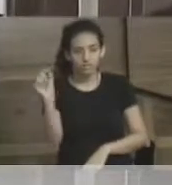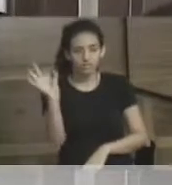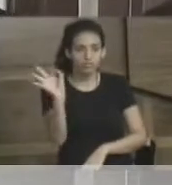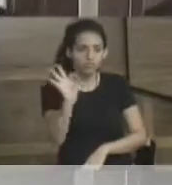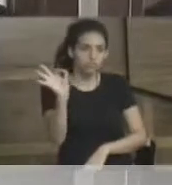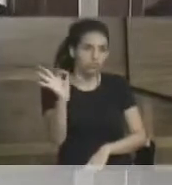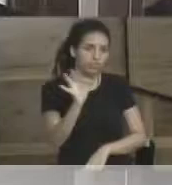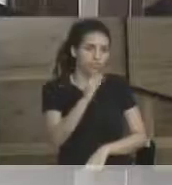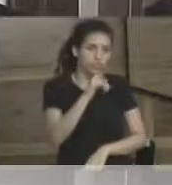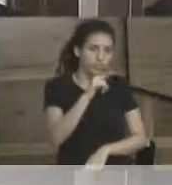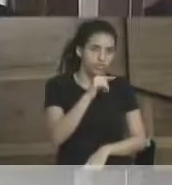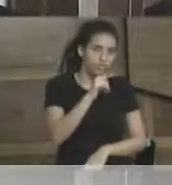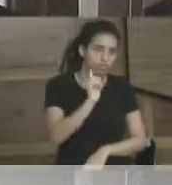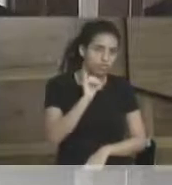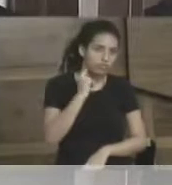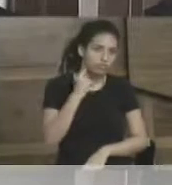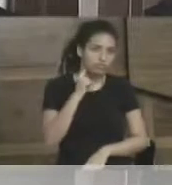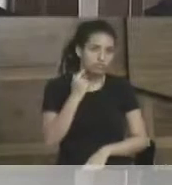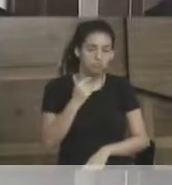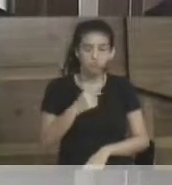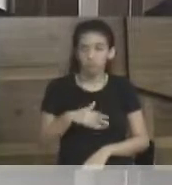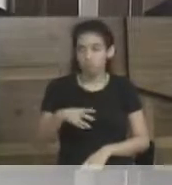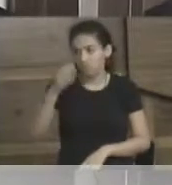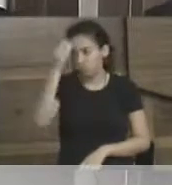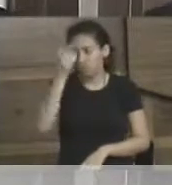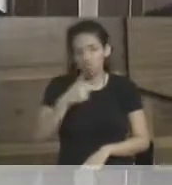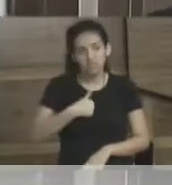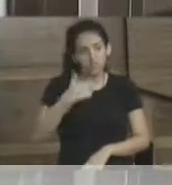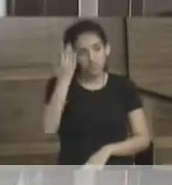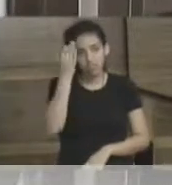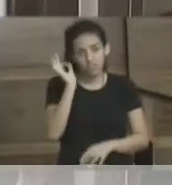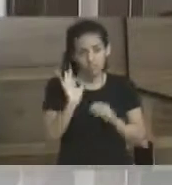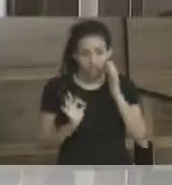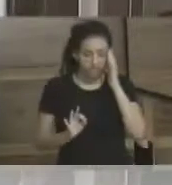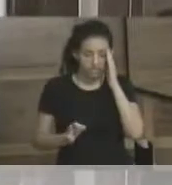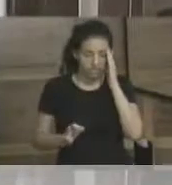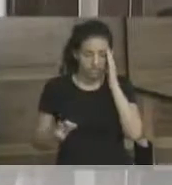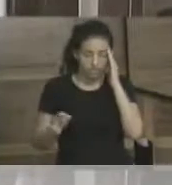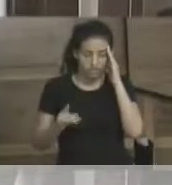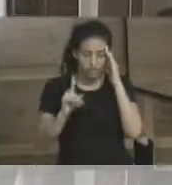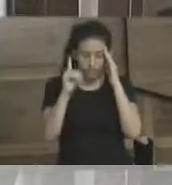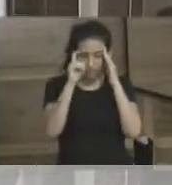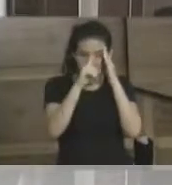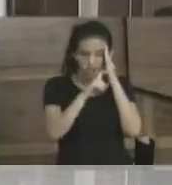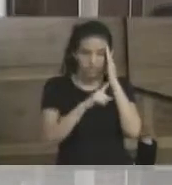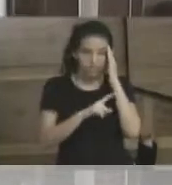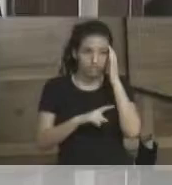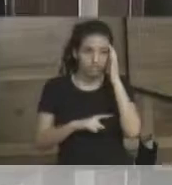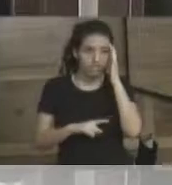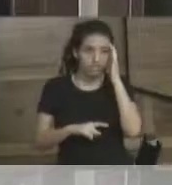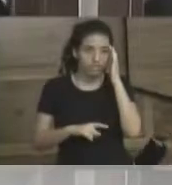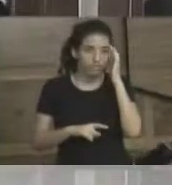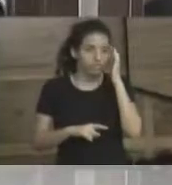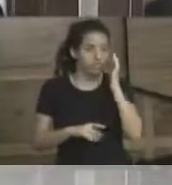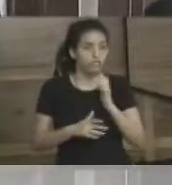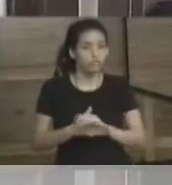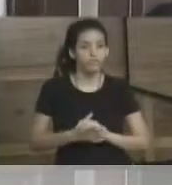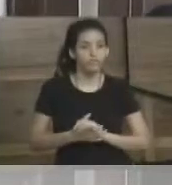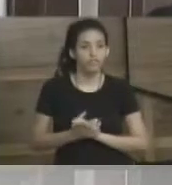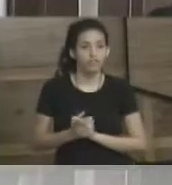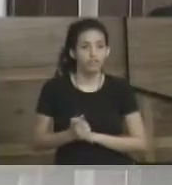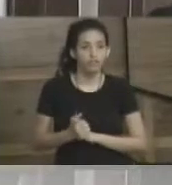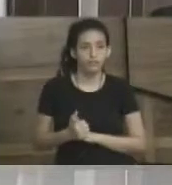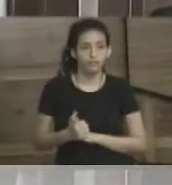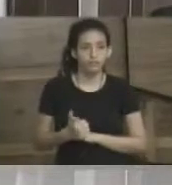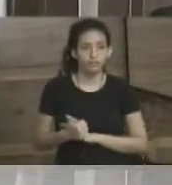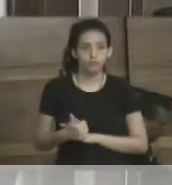Angra, não sei nem se chega a 10%, algo em torno disso aí. Então, isso é uma dificuldade tão tremenda para a